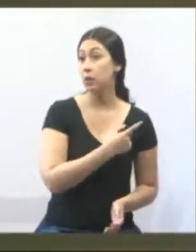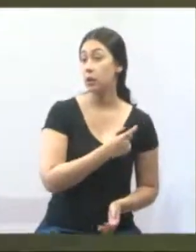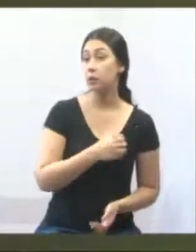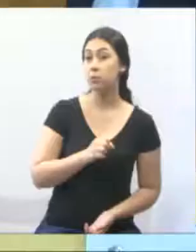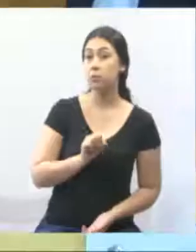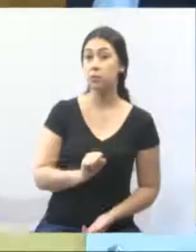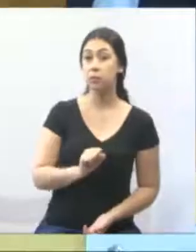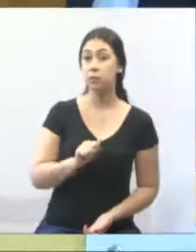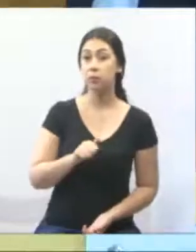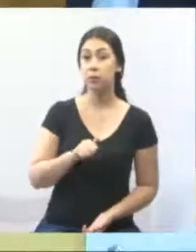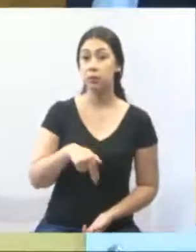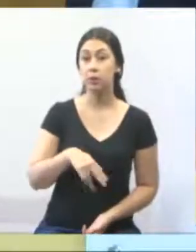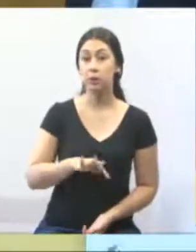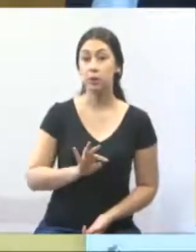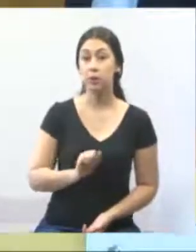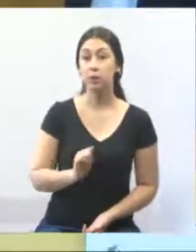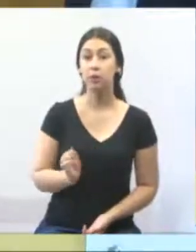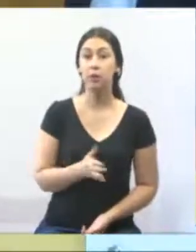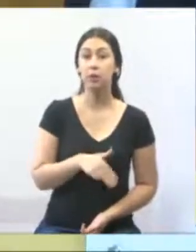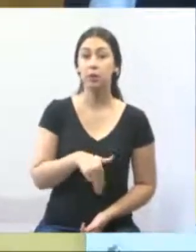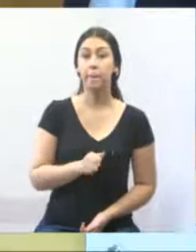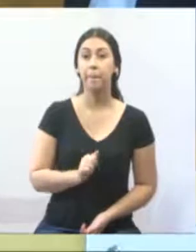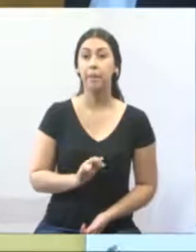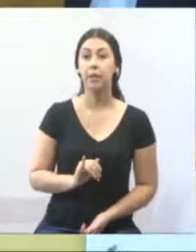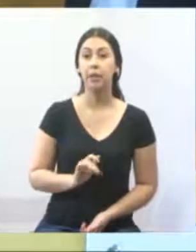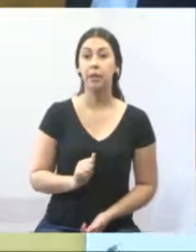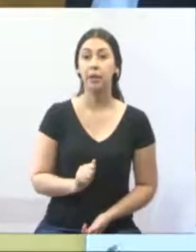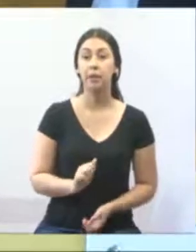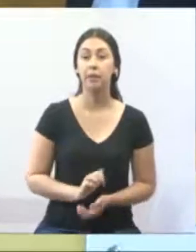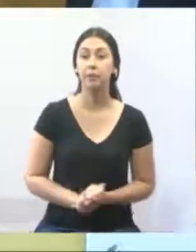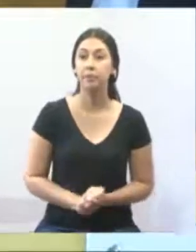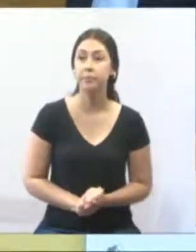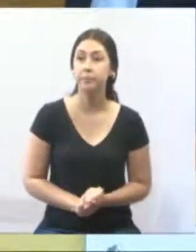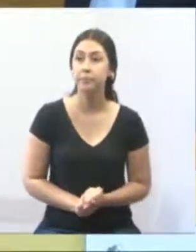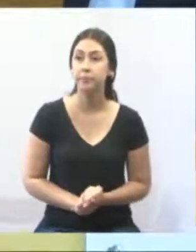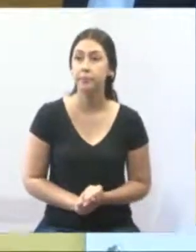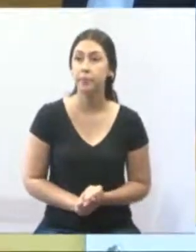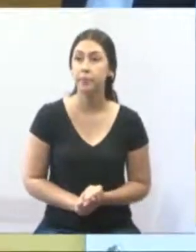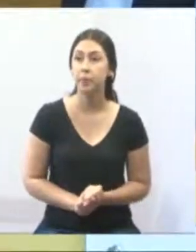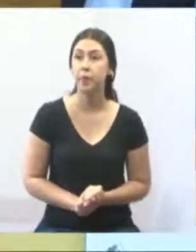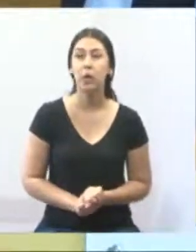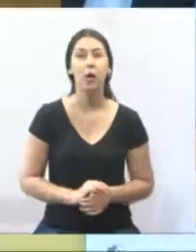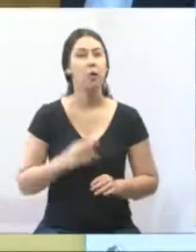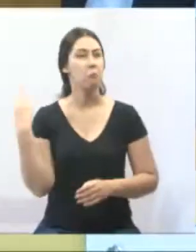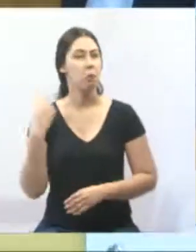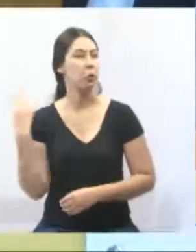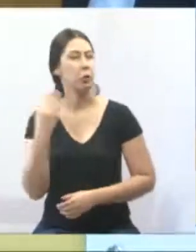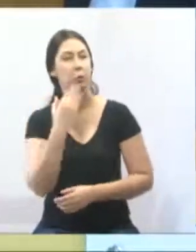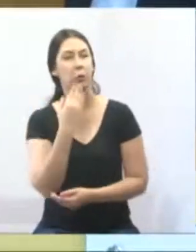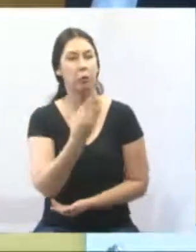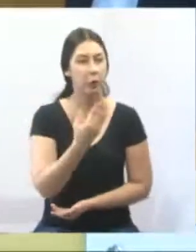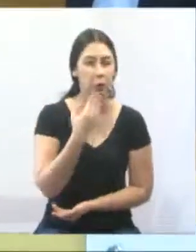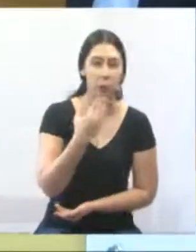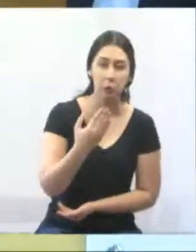Maria. Isso aí, pessoal, foi um pedido de vários vereadores